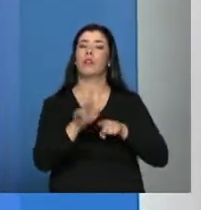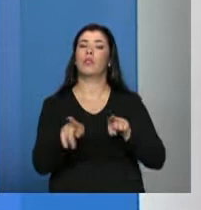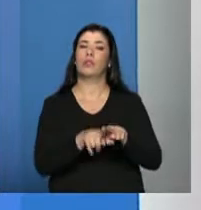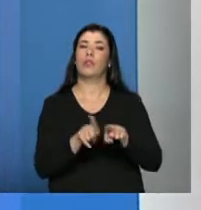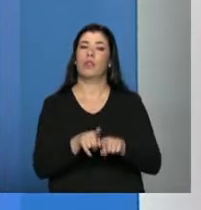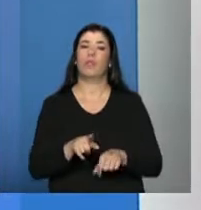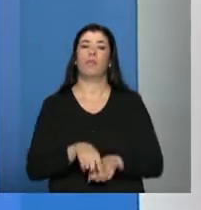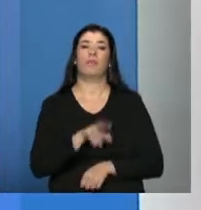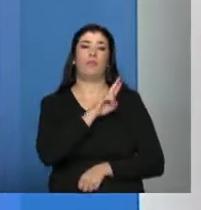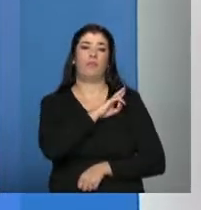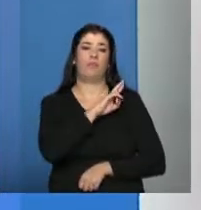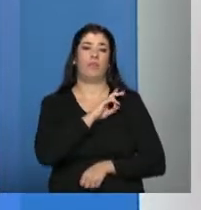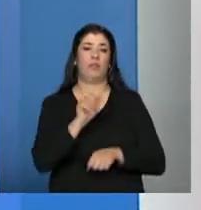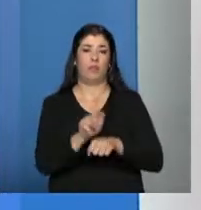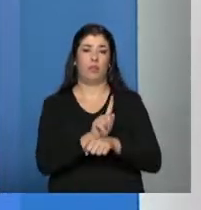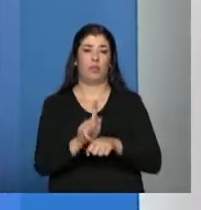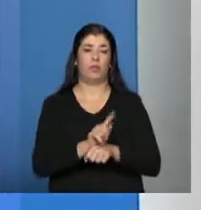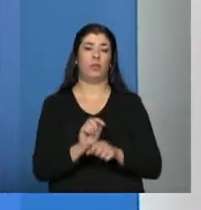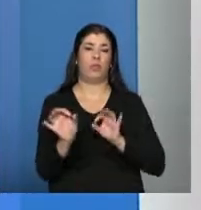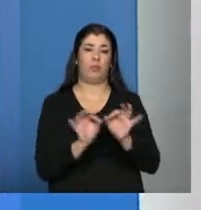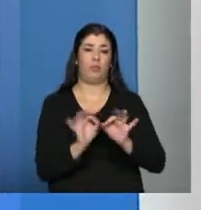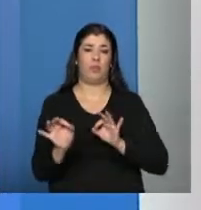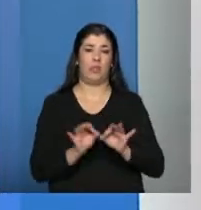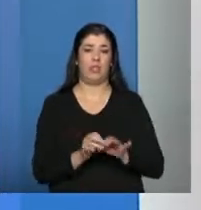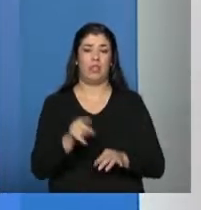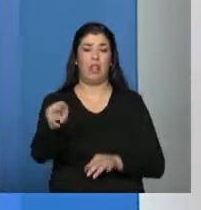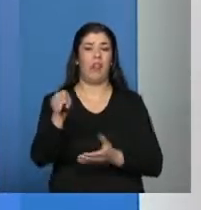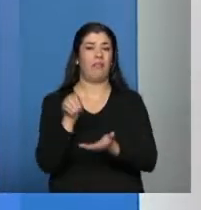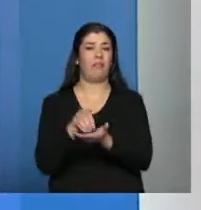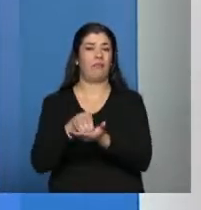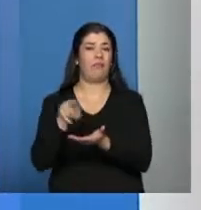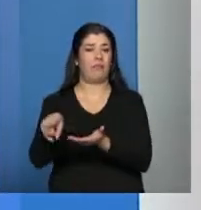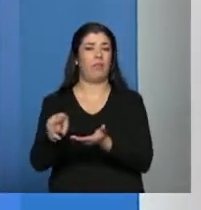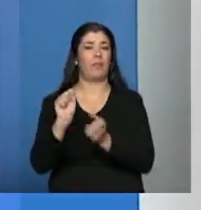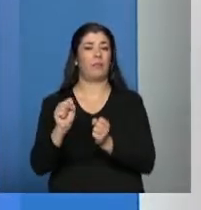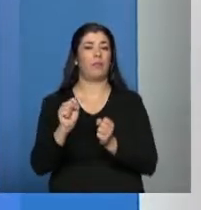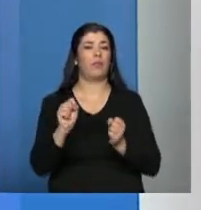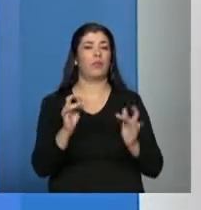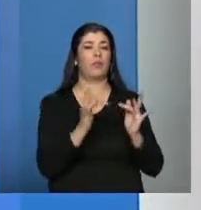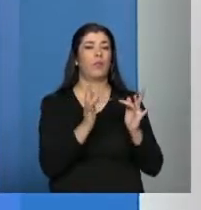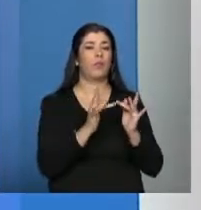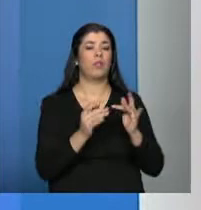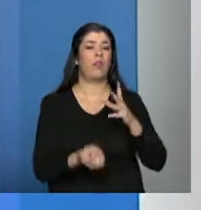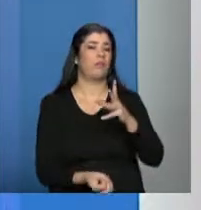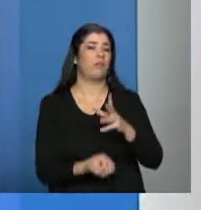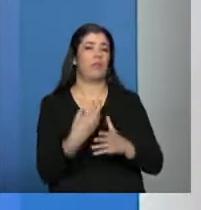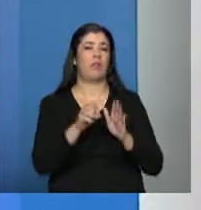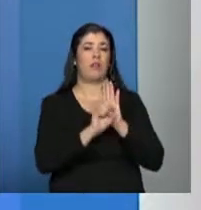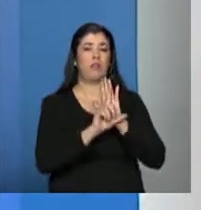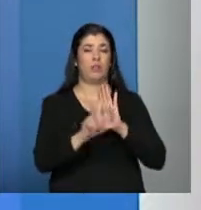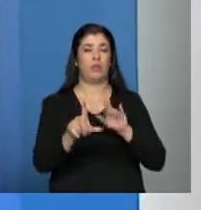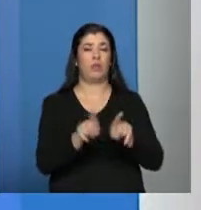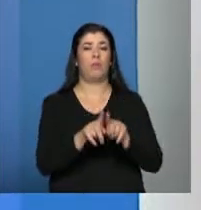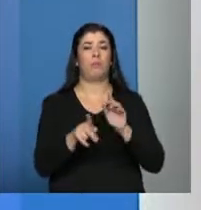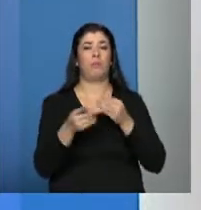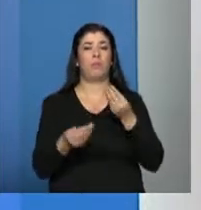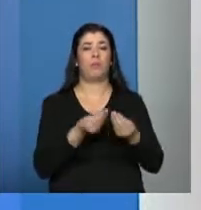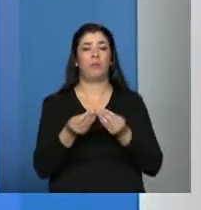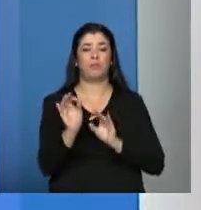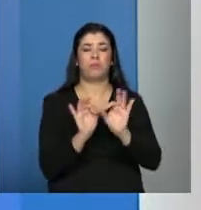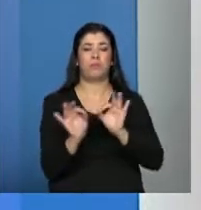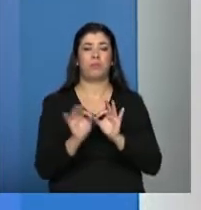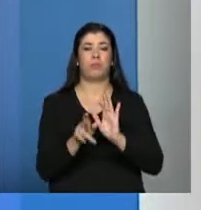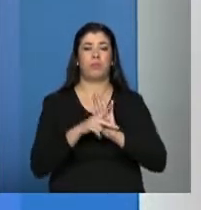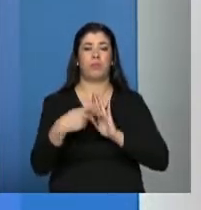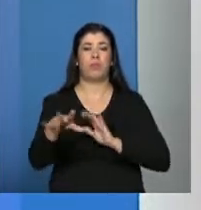Então, onde estiver mais descoberto, ele pode contar com a rede, articular, fazer um edital já dirigido para